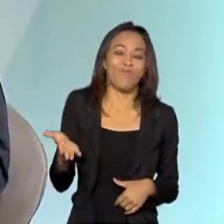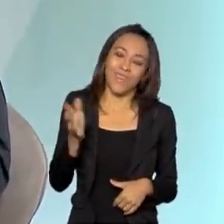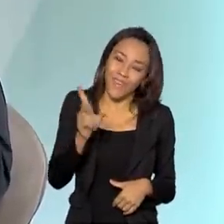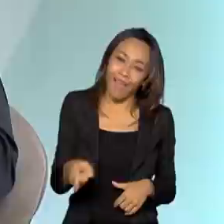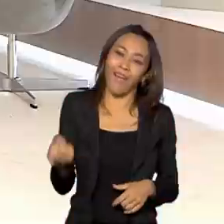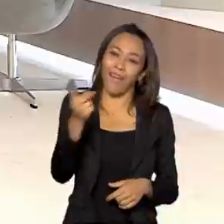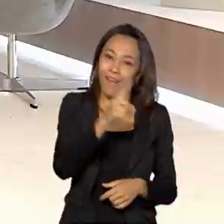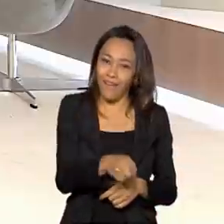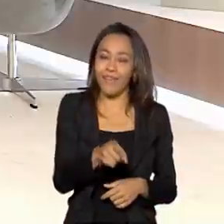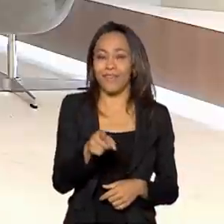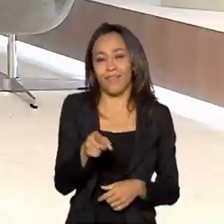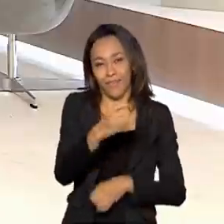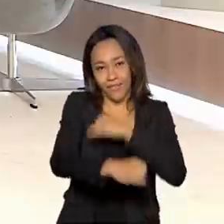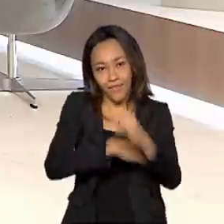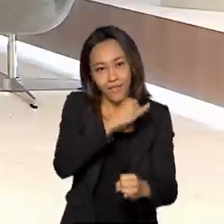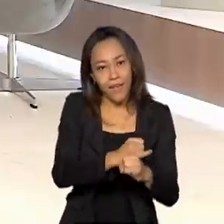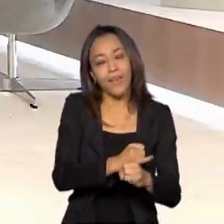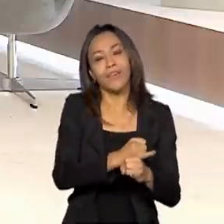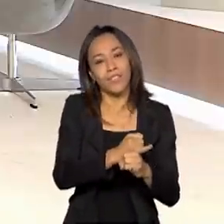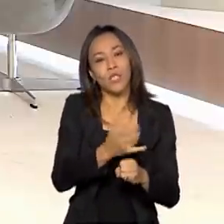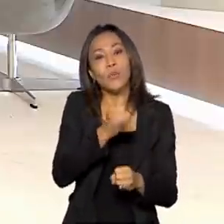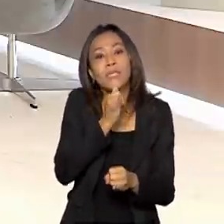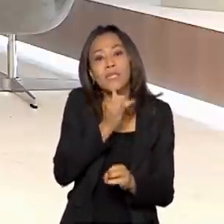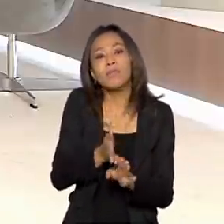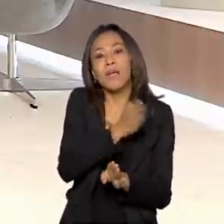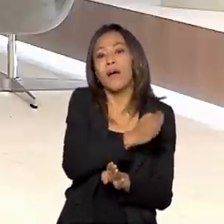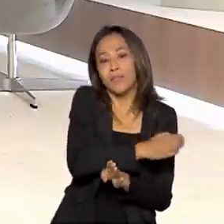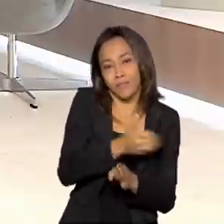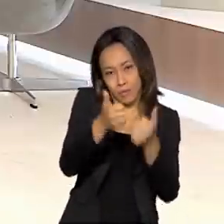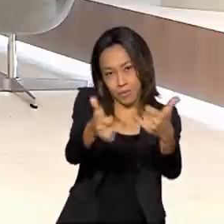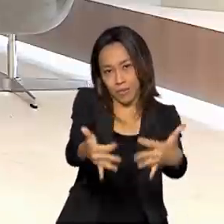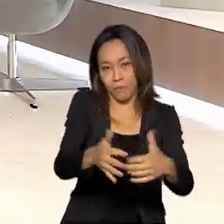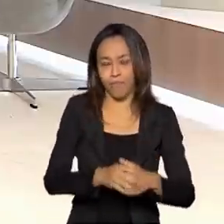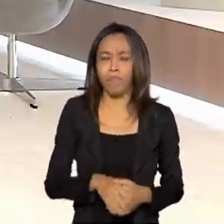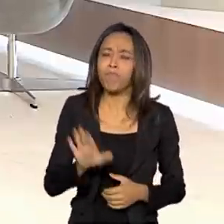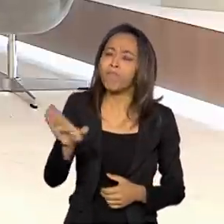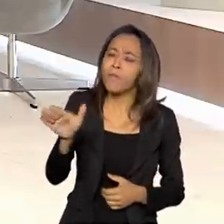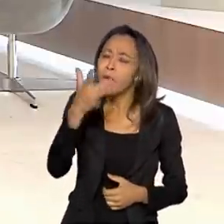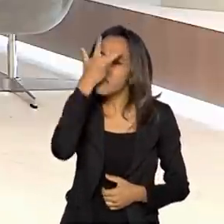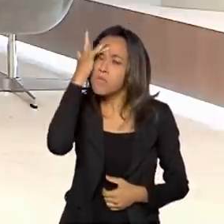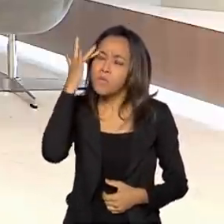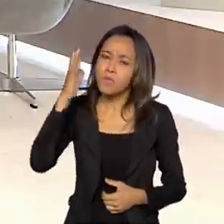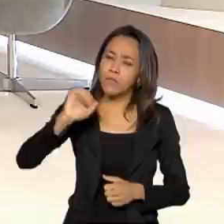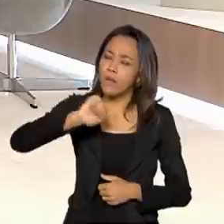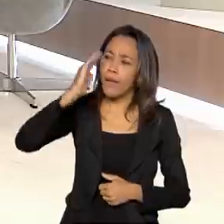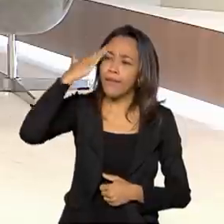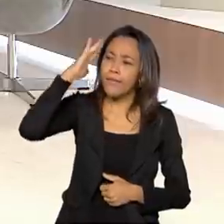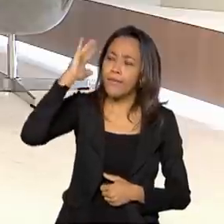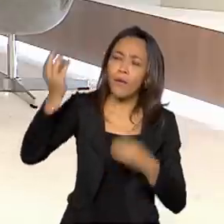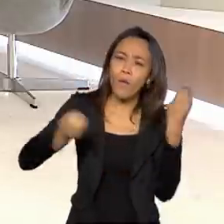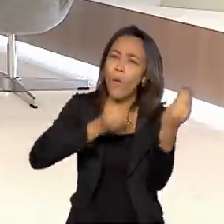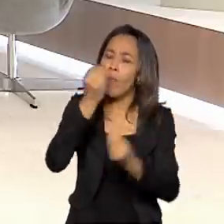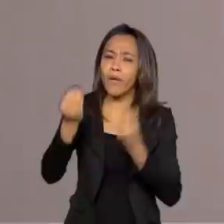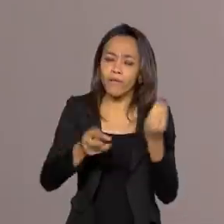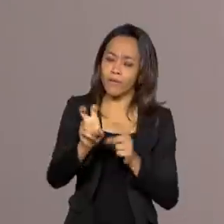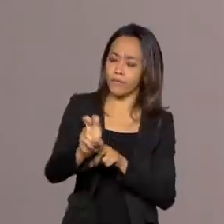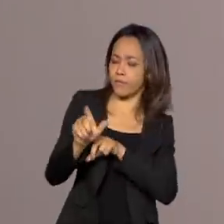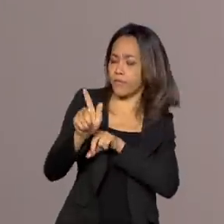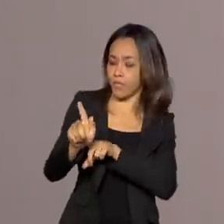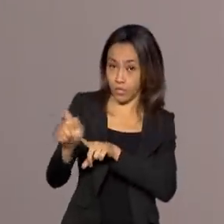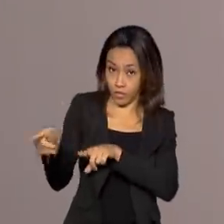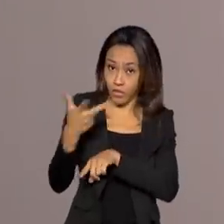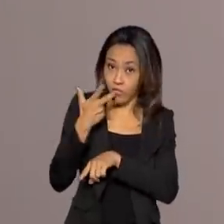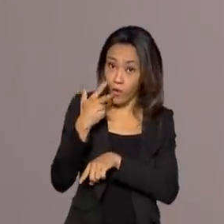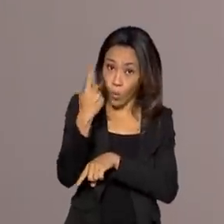internet também, além dos dois outros exemplos que eu dei. Então, para as pessoas entenderem melhor como é que esse 5G vai fazer tudo isso, o senhor já até citou um ponto